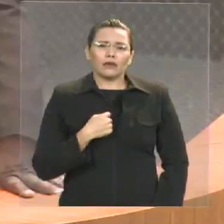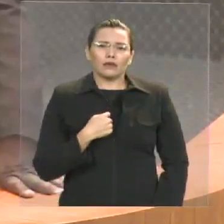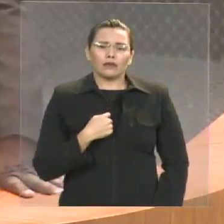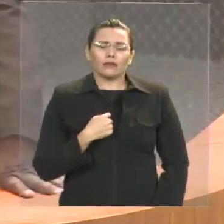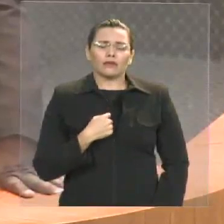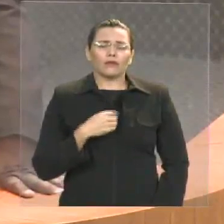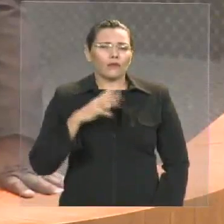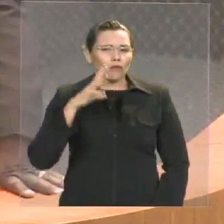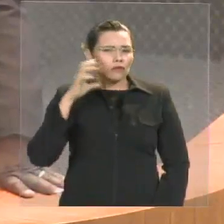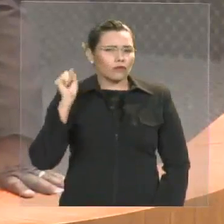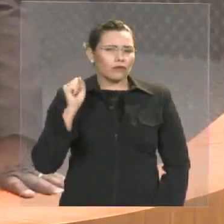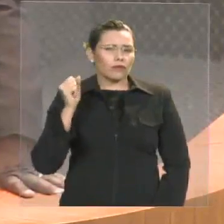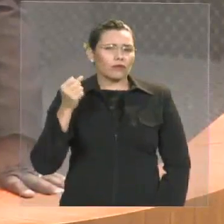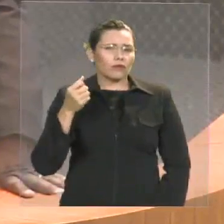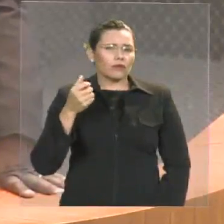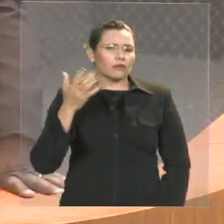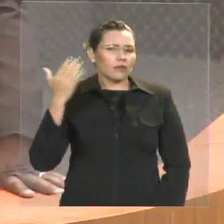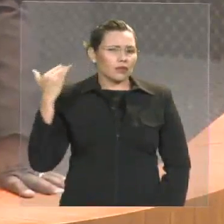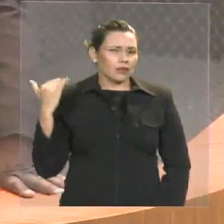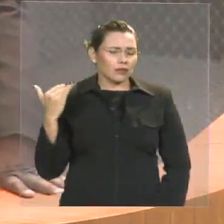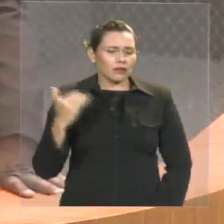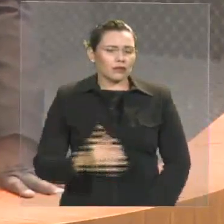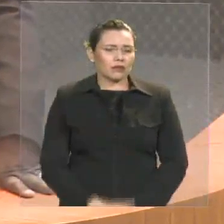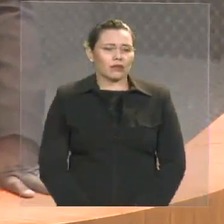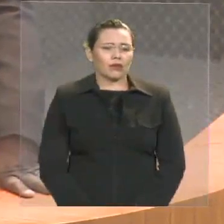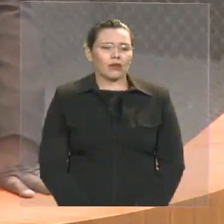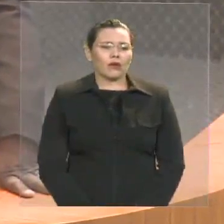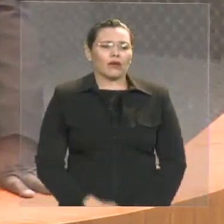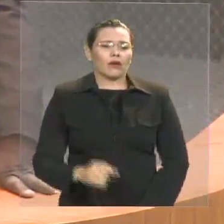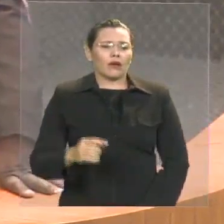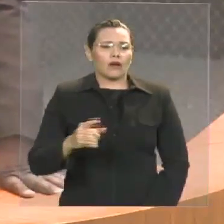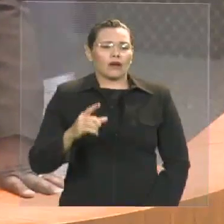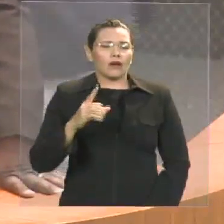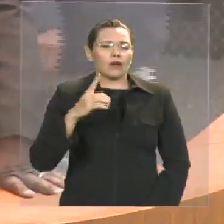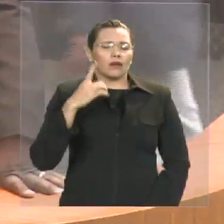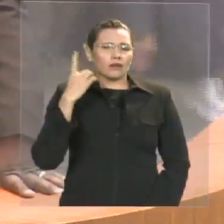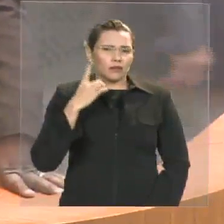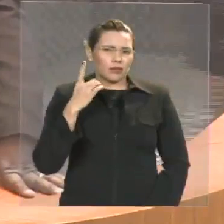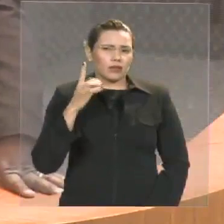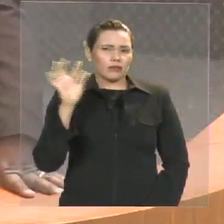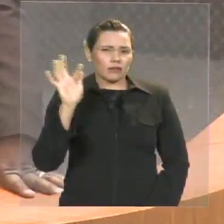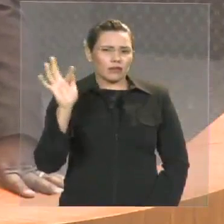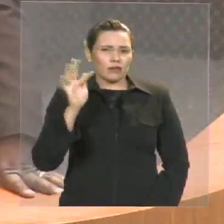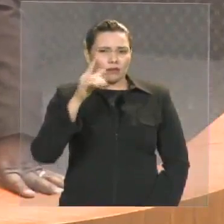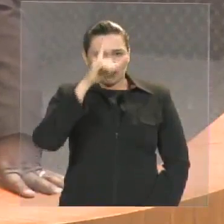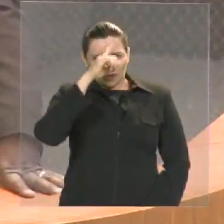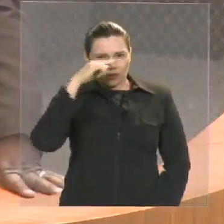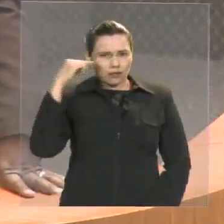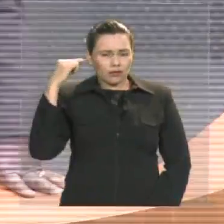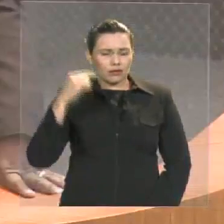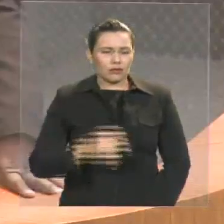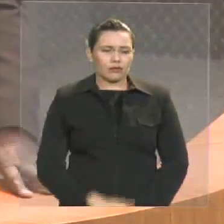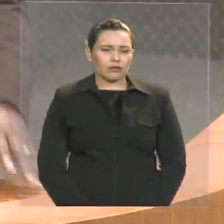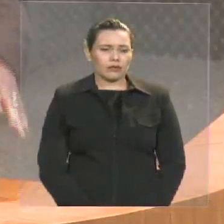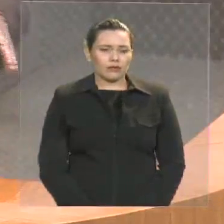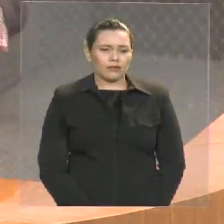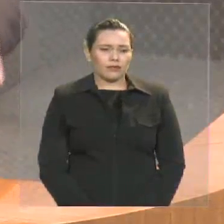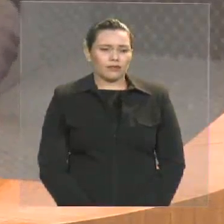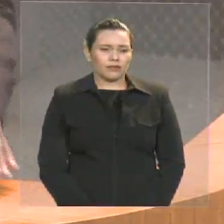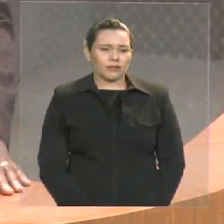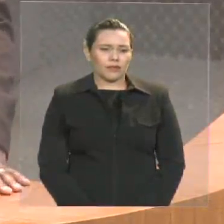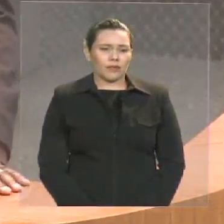Fizeram um ato para que ela não pudesse caminhar nas ruas da cidade, mas o povo a si mesmo foi